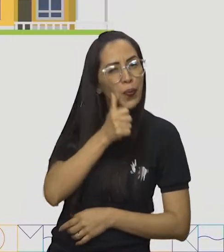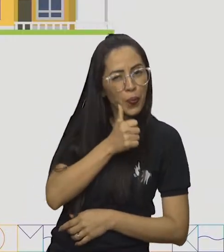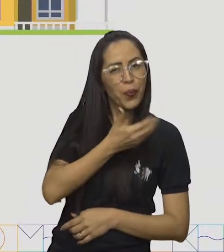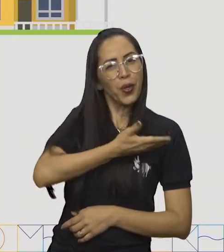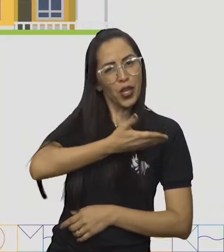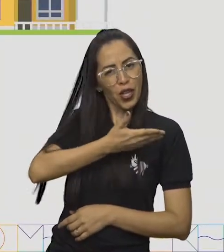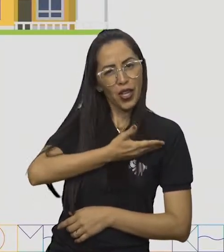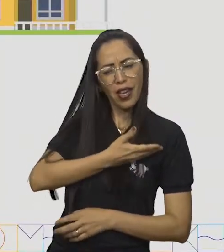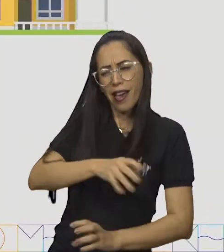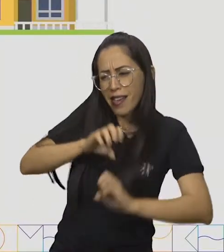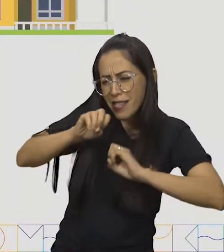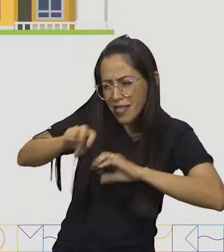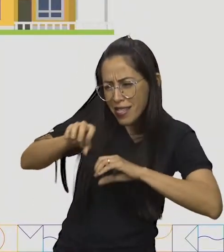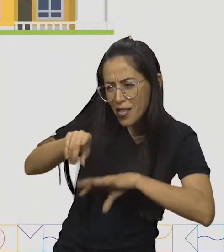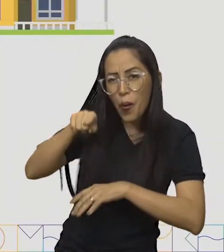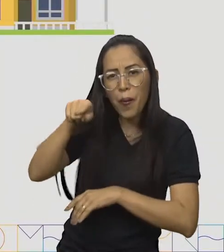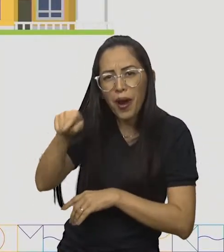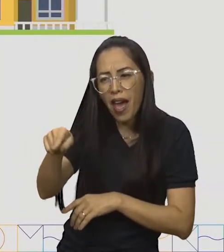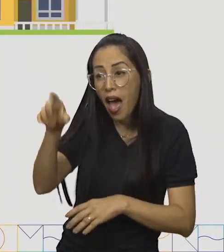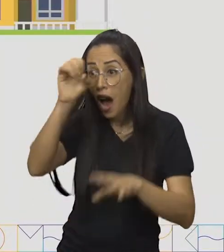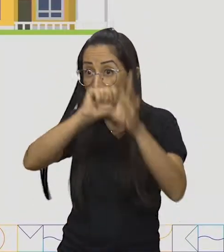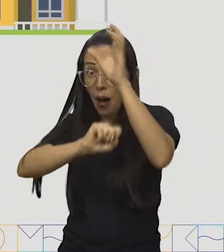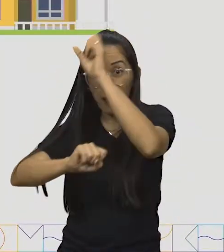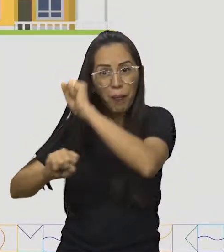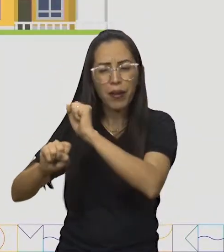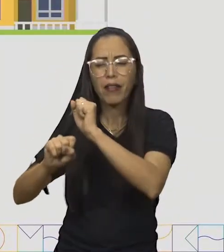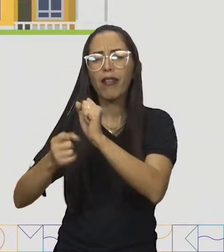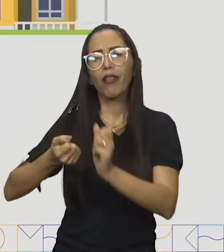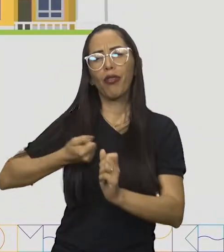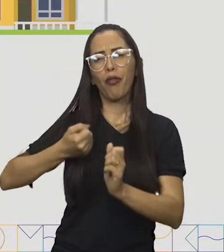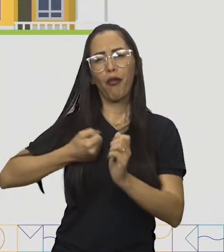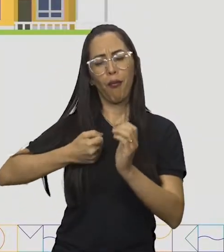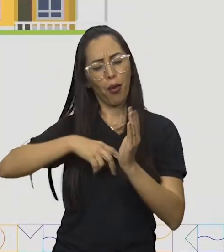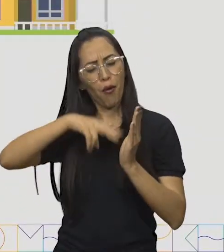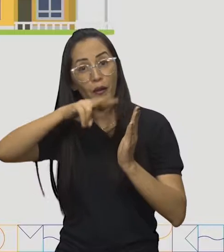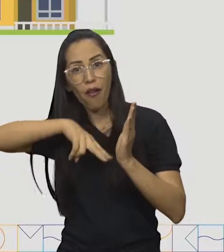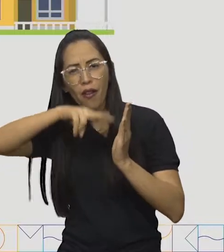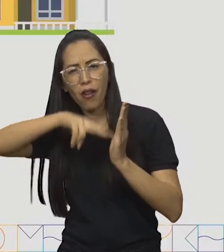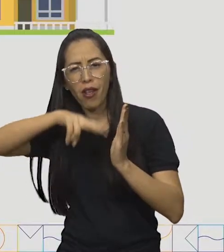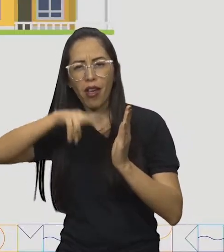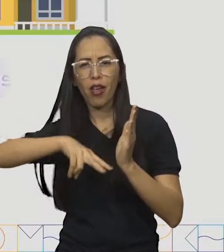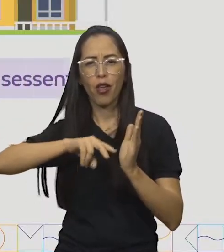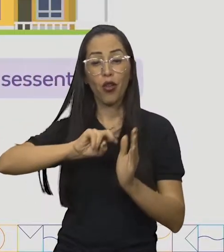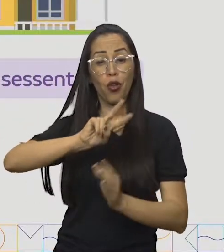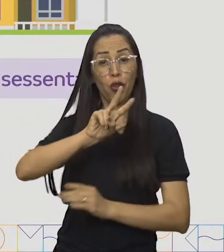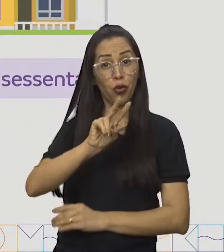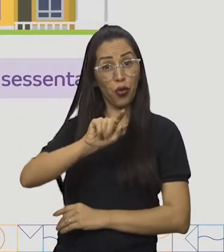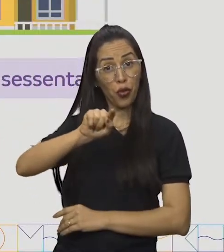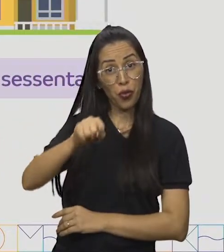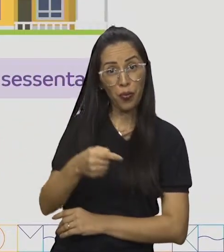ensinou para Pedro a leitura dos quatro algarismos. O número 2